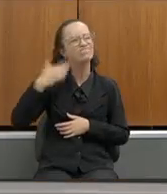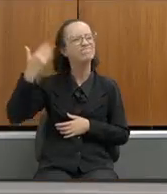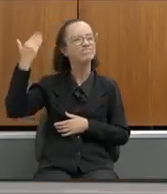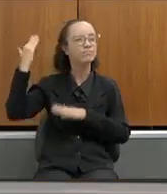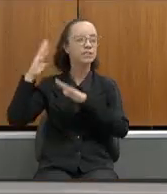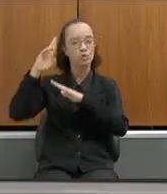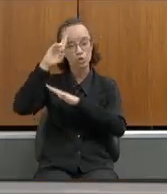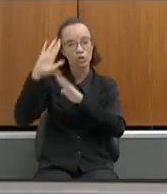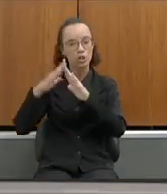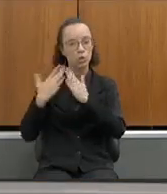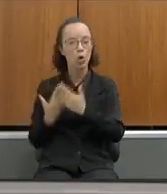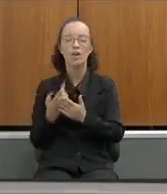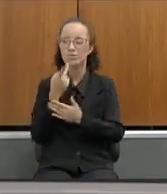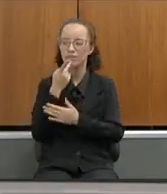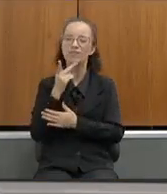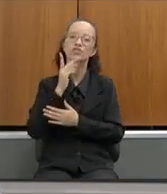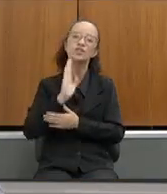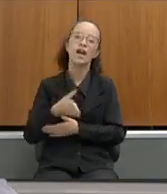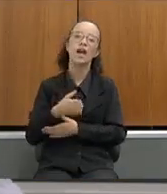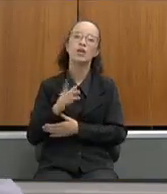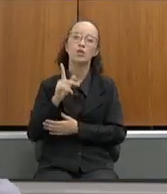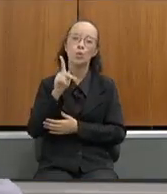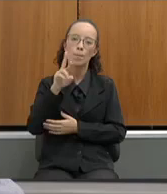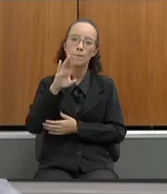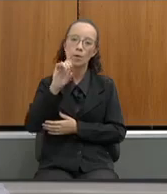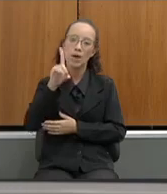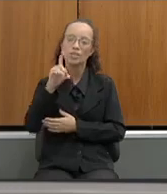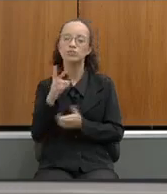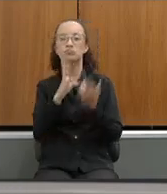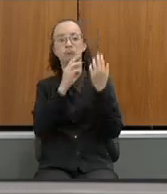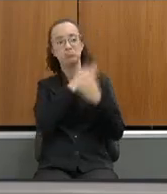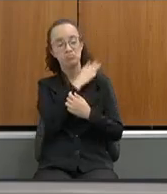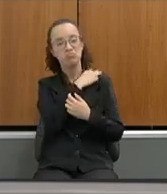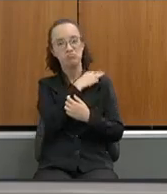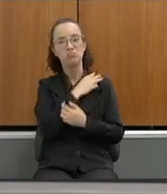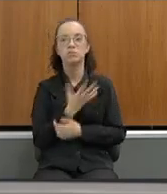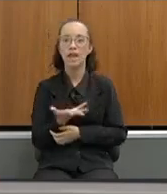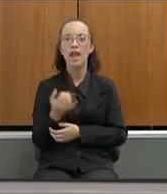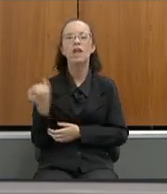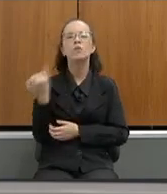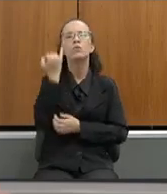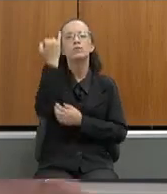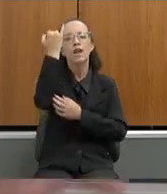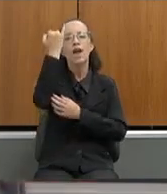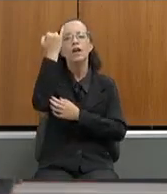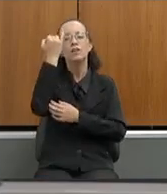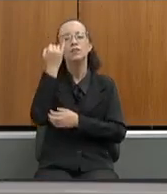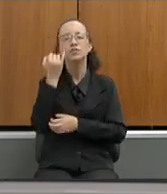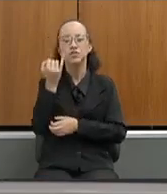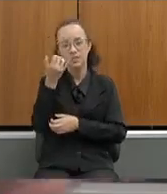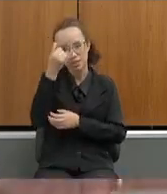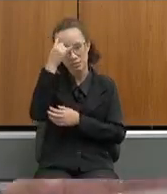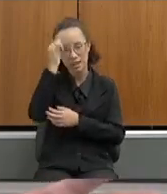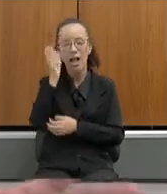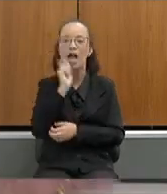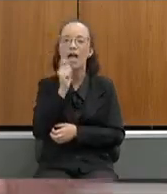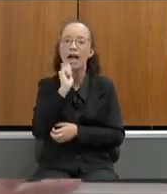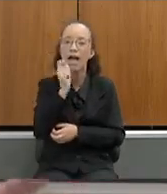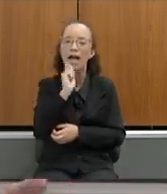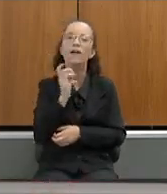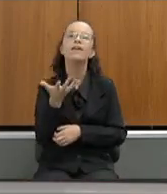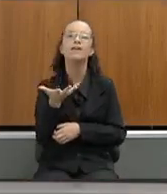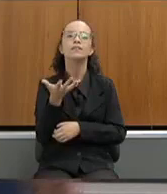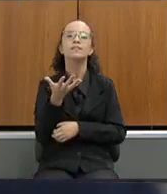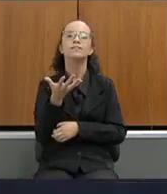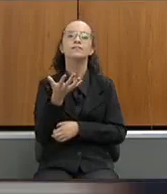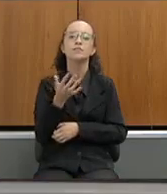falava um pouquinho sobre o PROERDE para o ensino médio. Sabemos que a importância do trabalho de prevenção às drogas tem que começar lá no INISIM, já